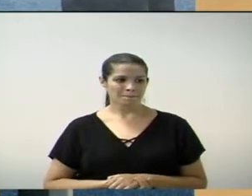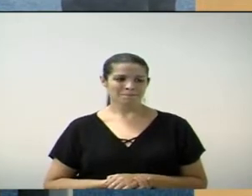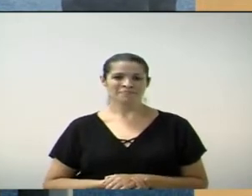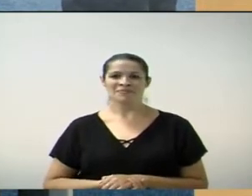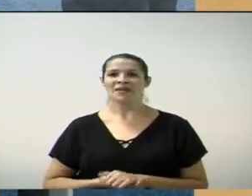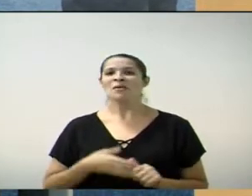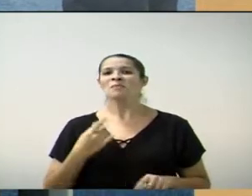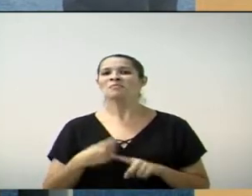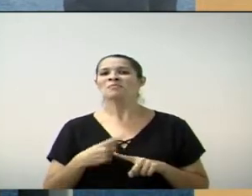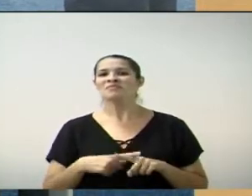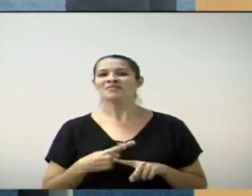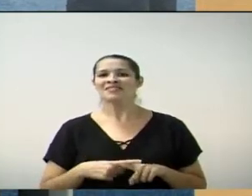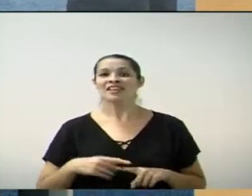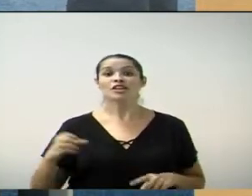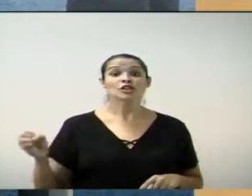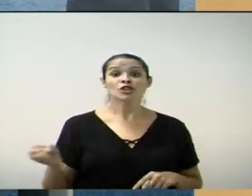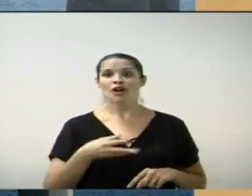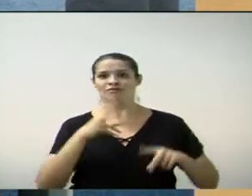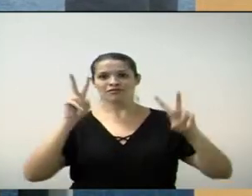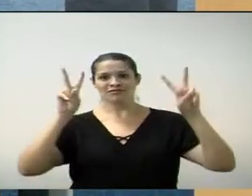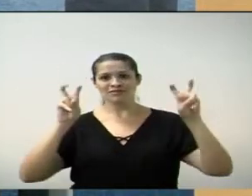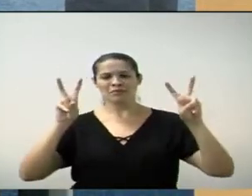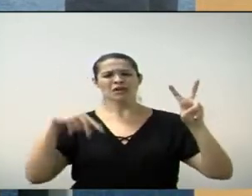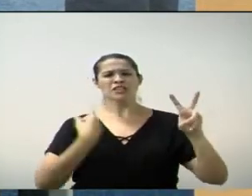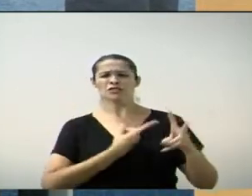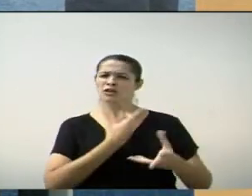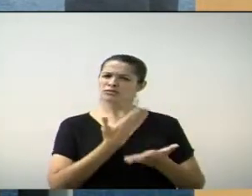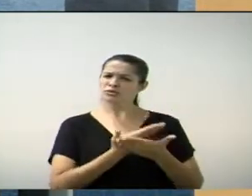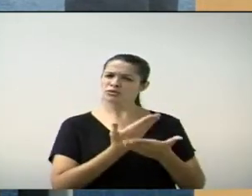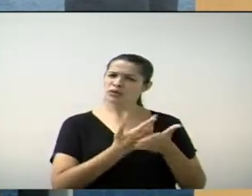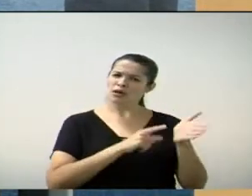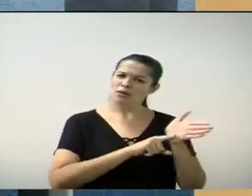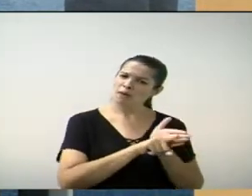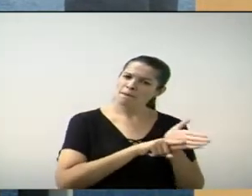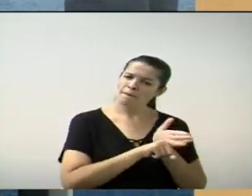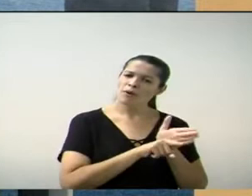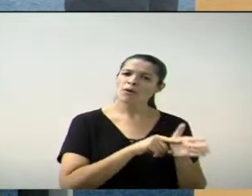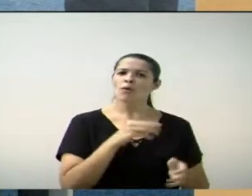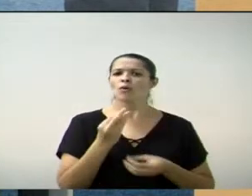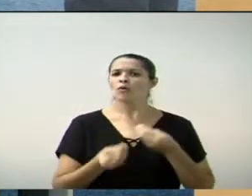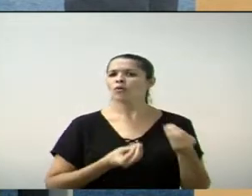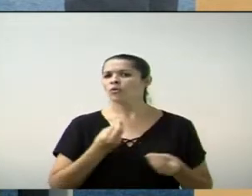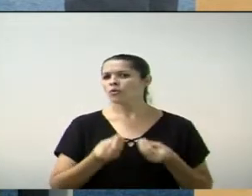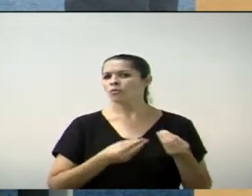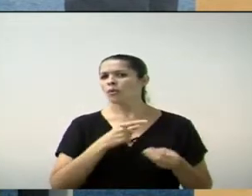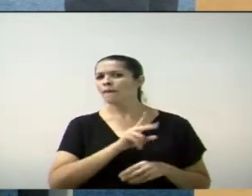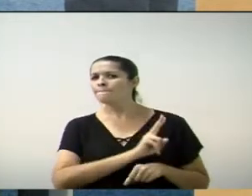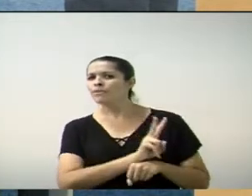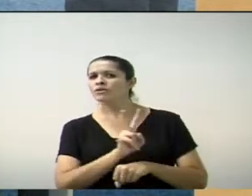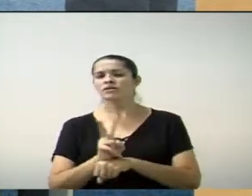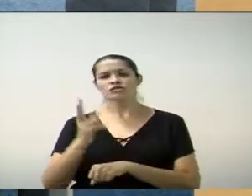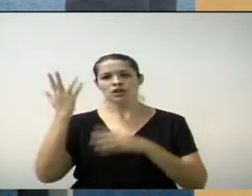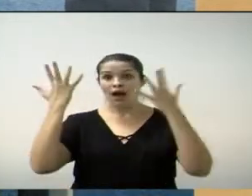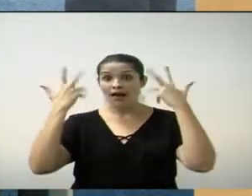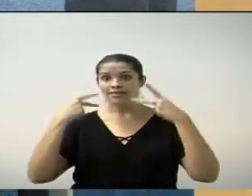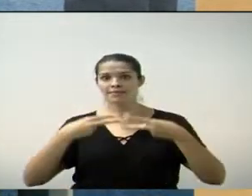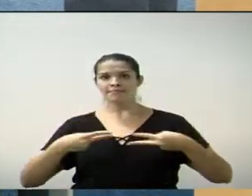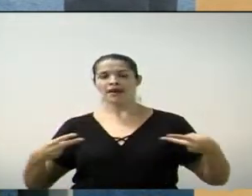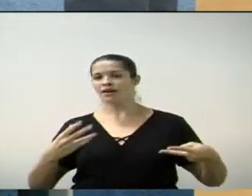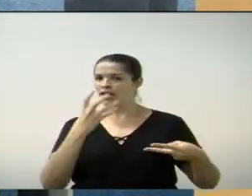terminologia que temos estudado em relação à proteção dos animais.